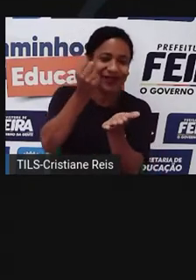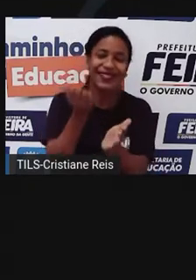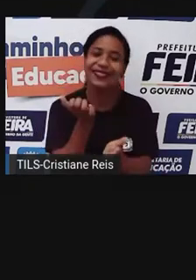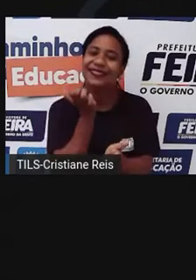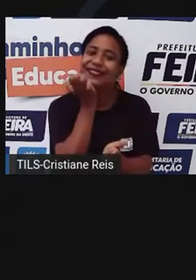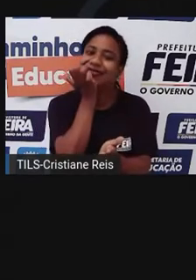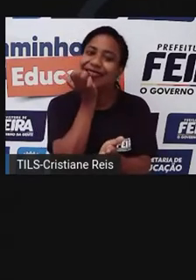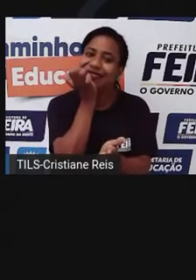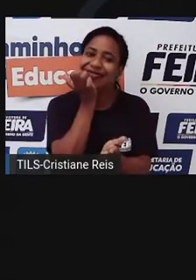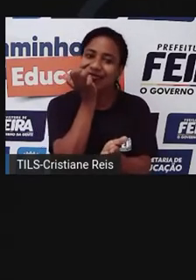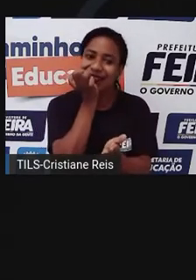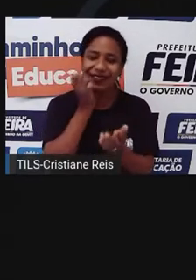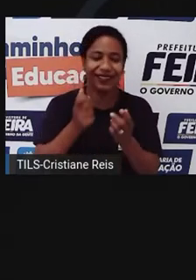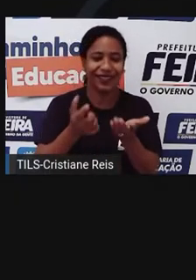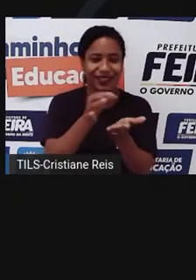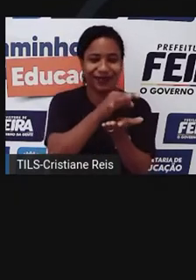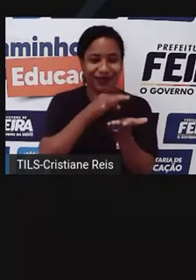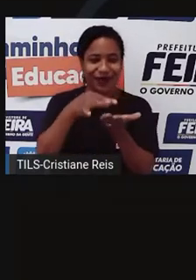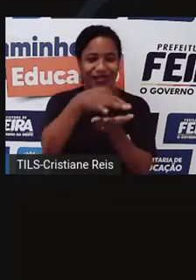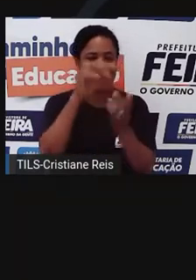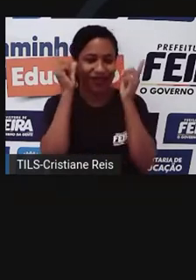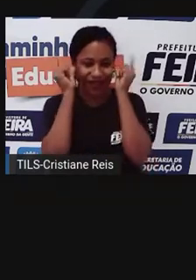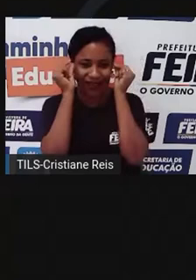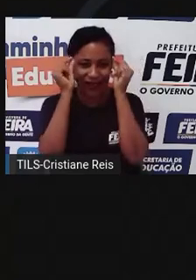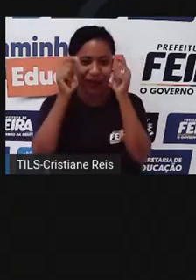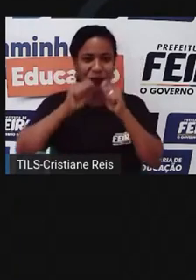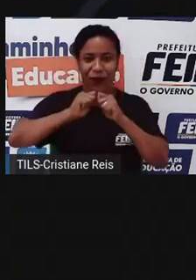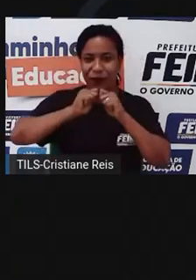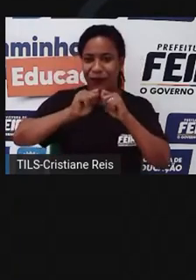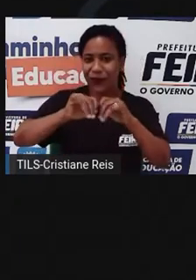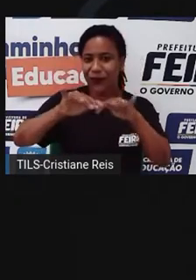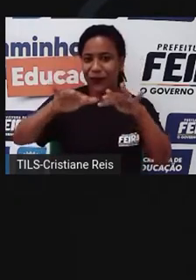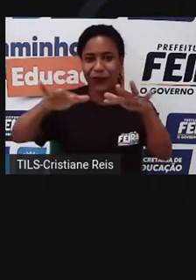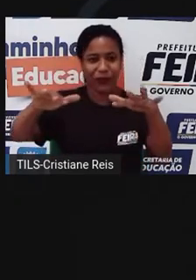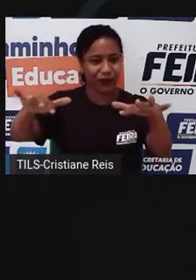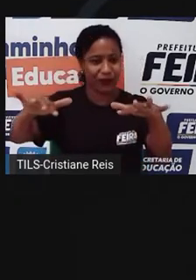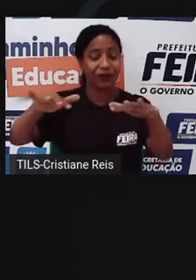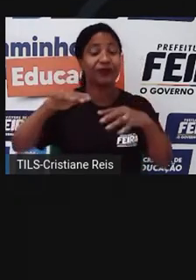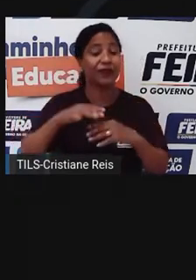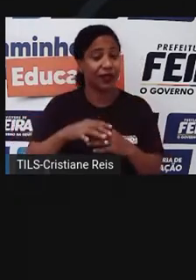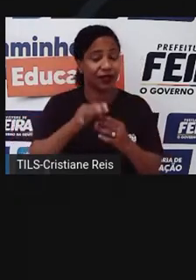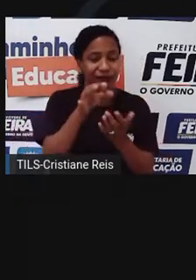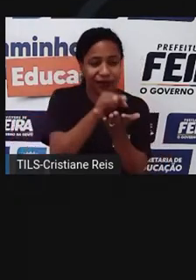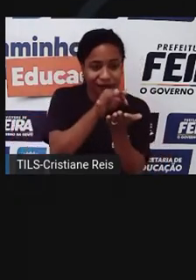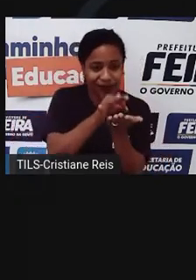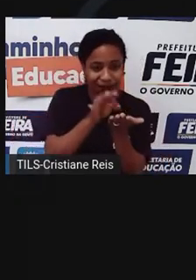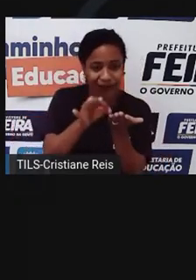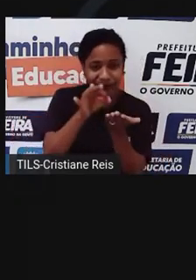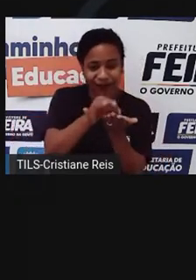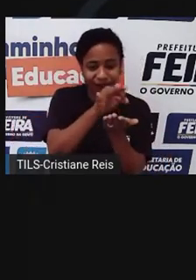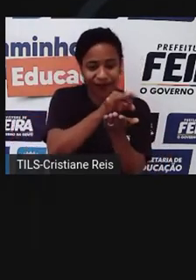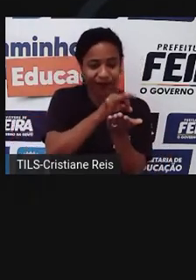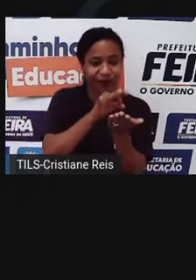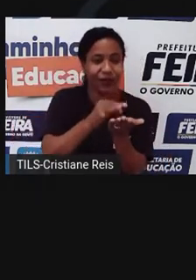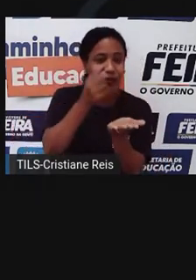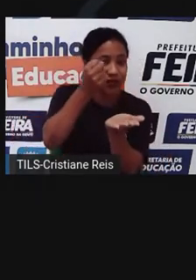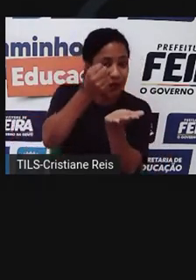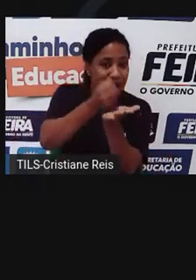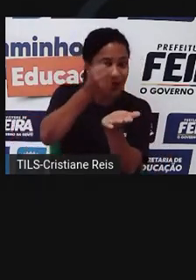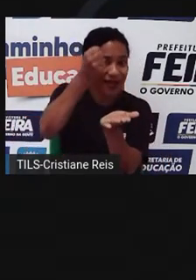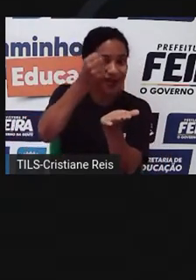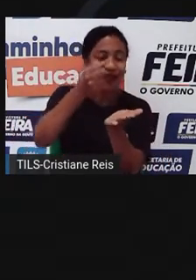as moedas gregas se espalharam por todo o Mediterrâneo. Suas dimensões e pesos deveriam respeitar a padrões pré